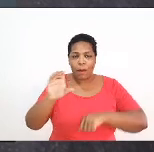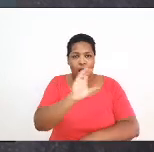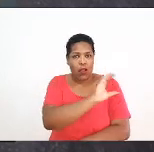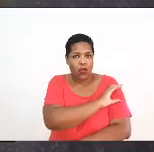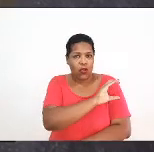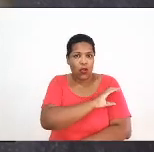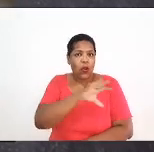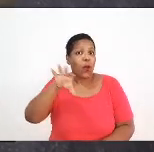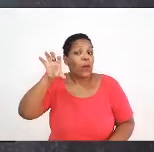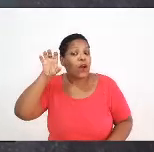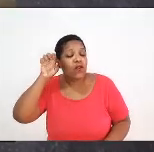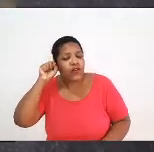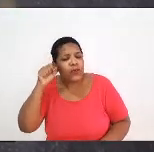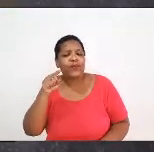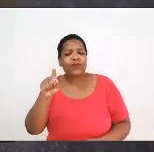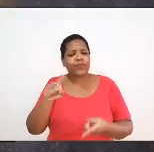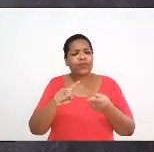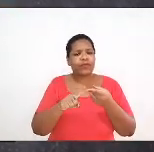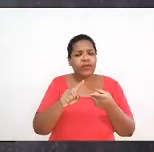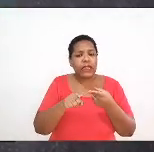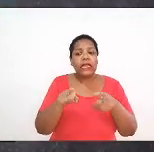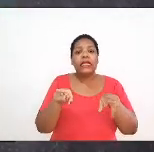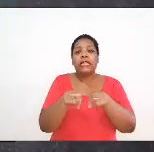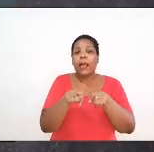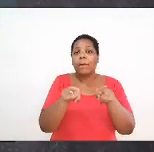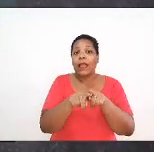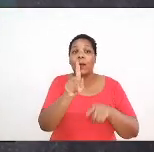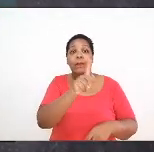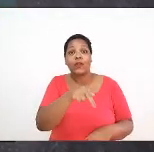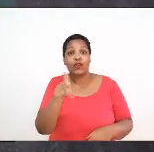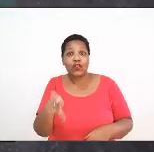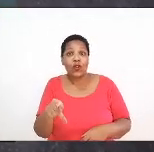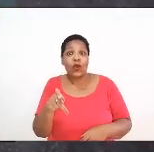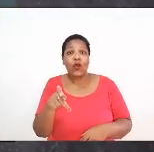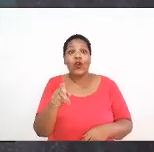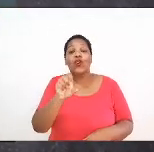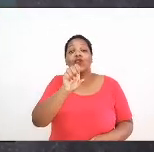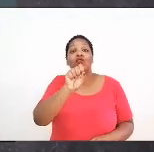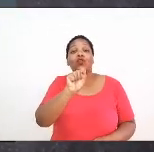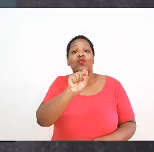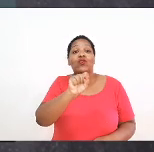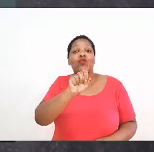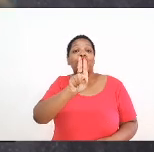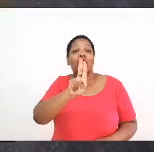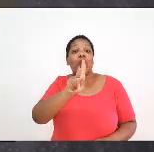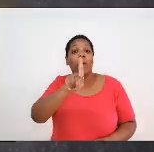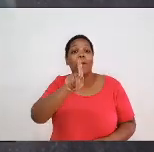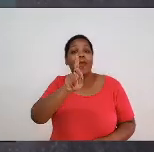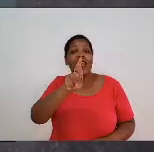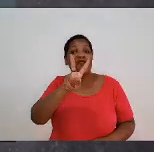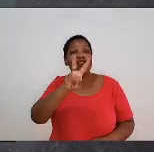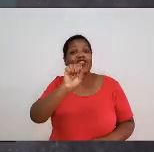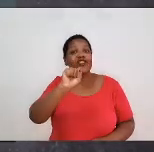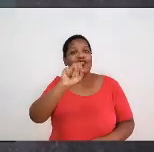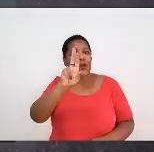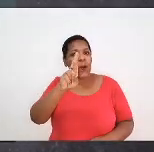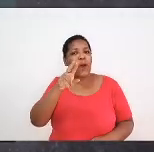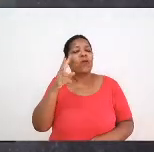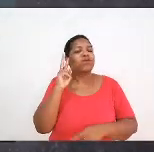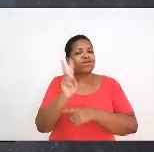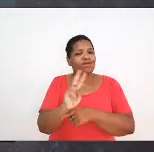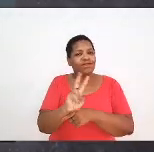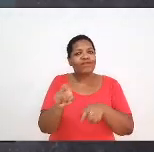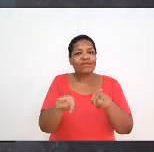chamar os professores, supervisores, para que também façamos essa escuta, e chamar também os discentes, os